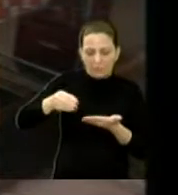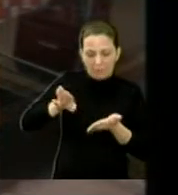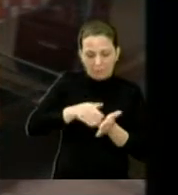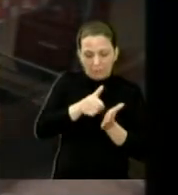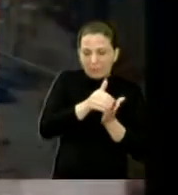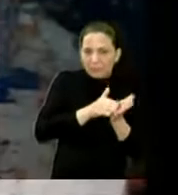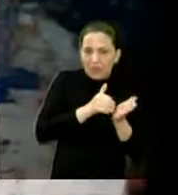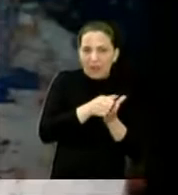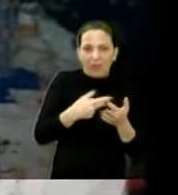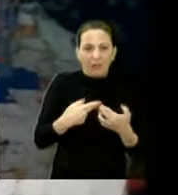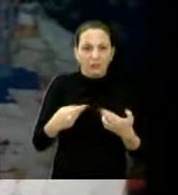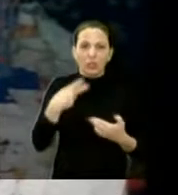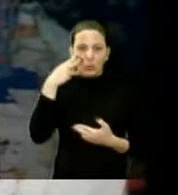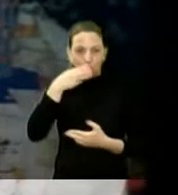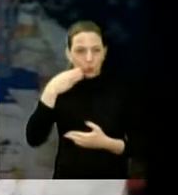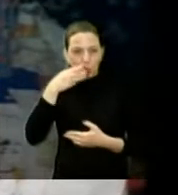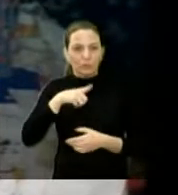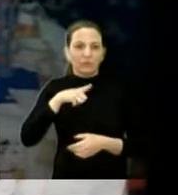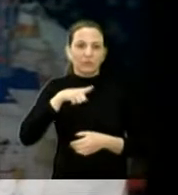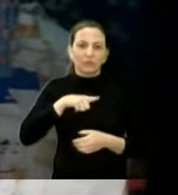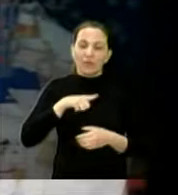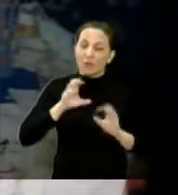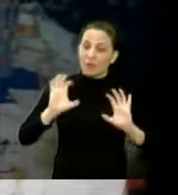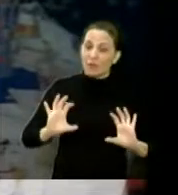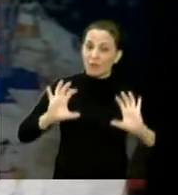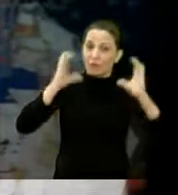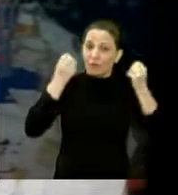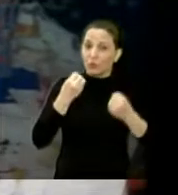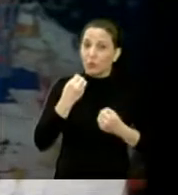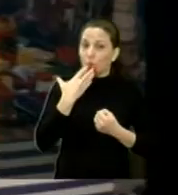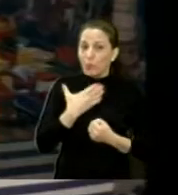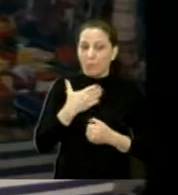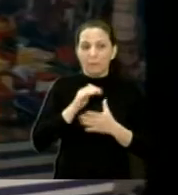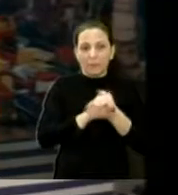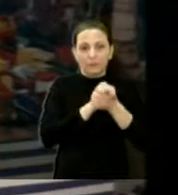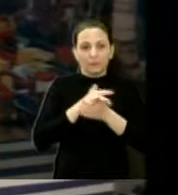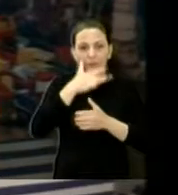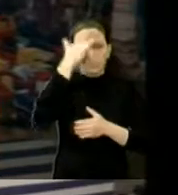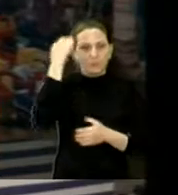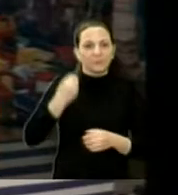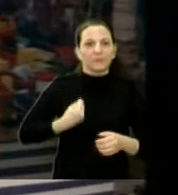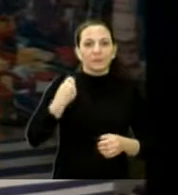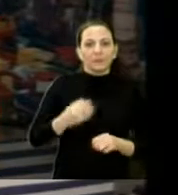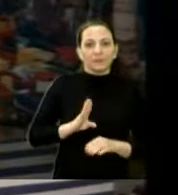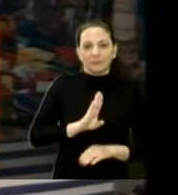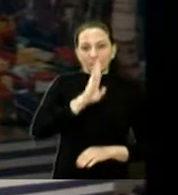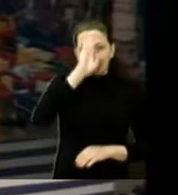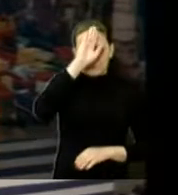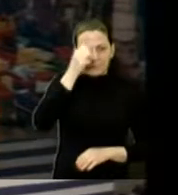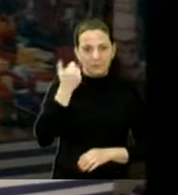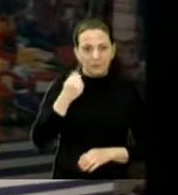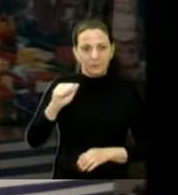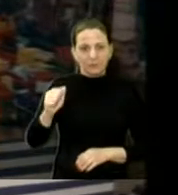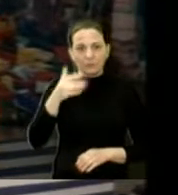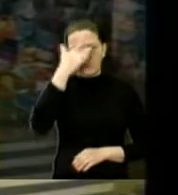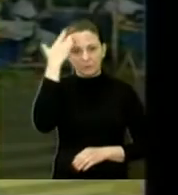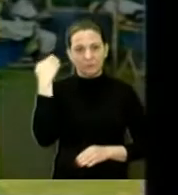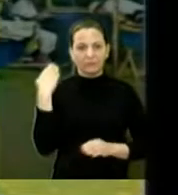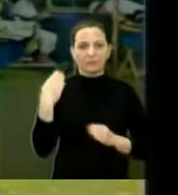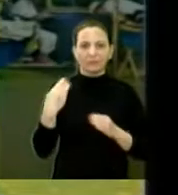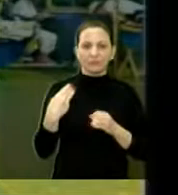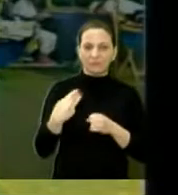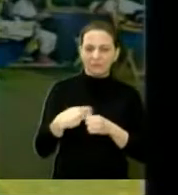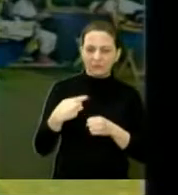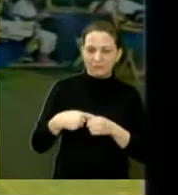Então, foi um evento muito bom, quero aqui, parabenizar quem participou, e principalmente a Associação de Moradores, em